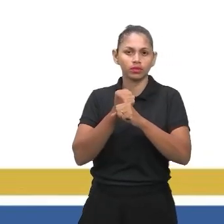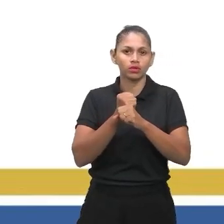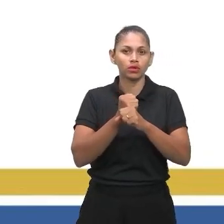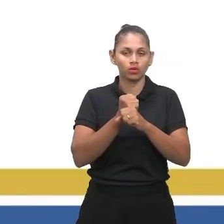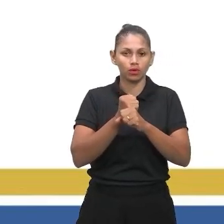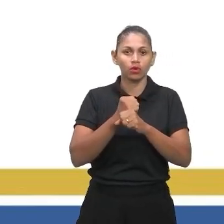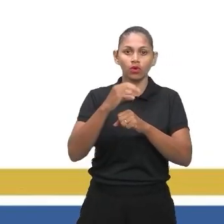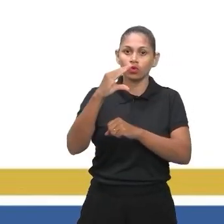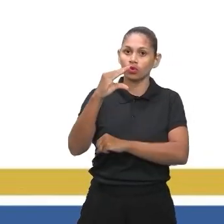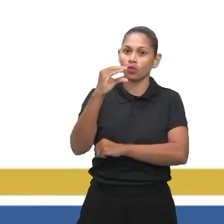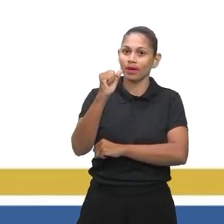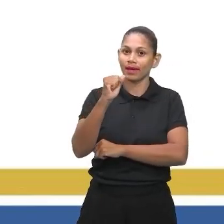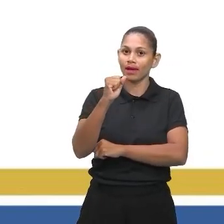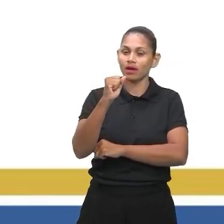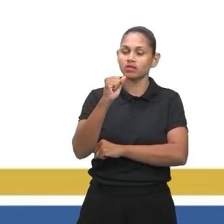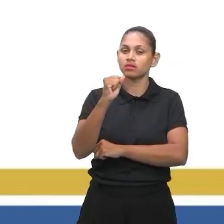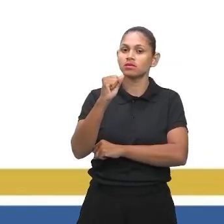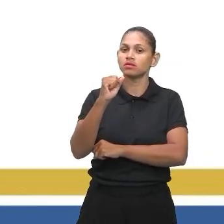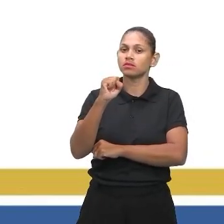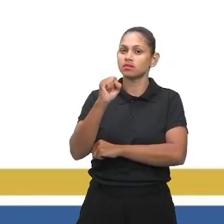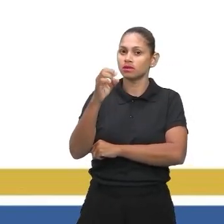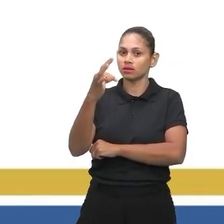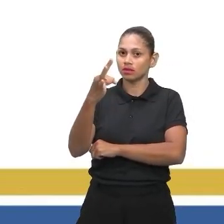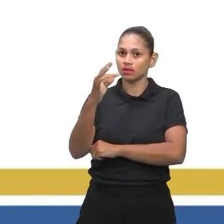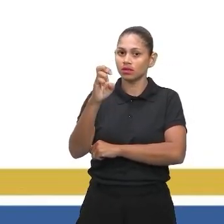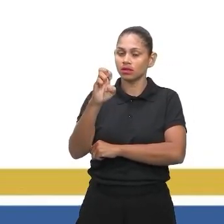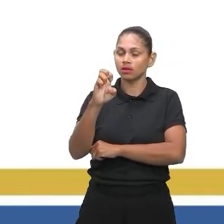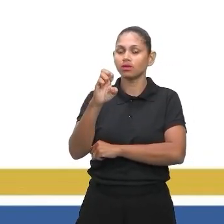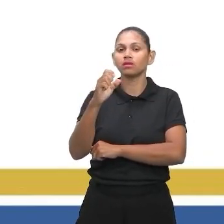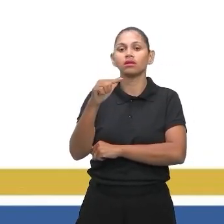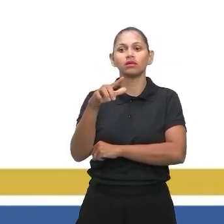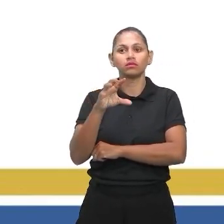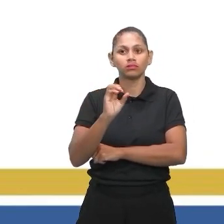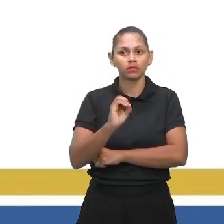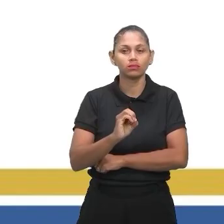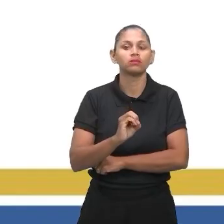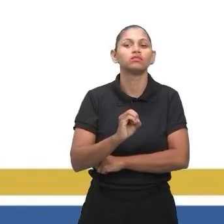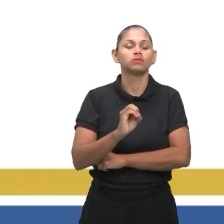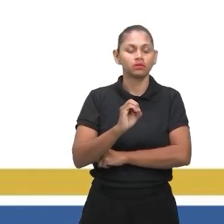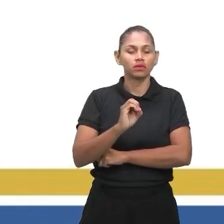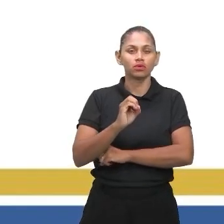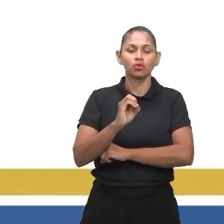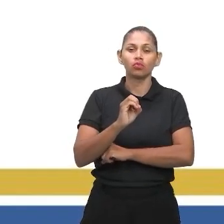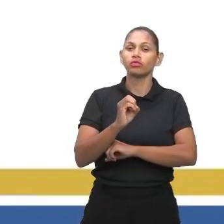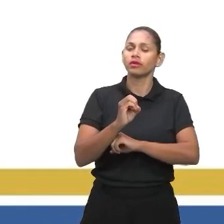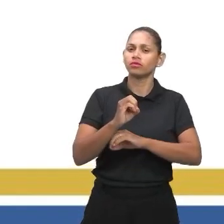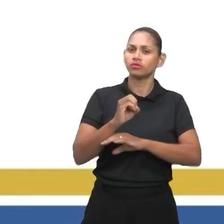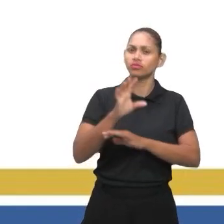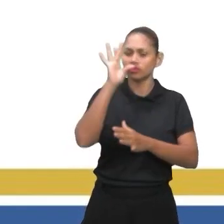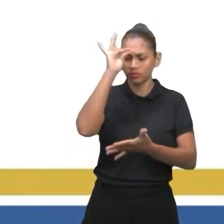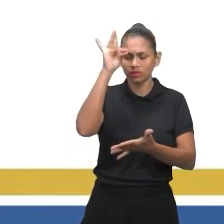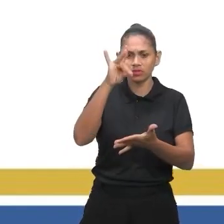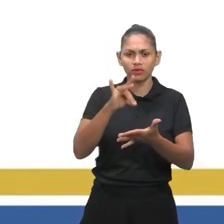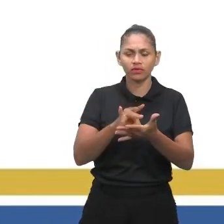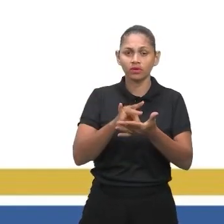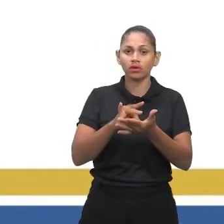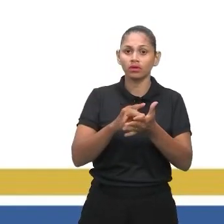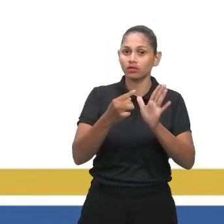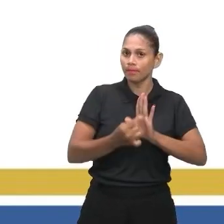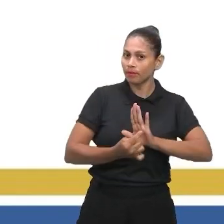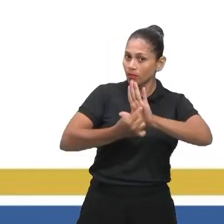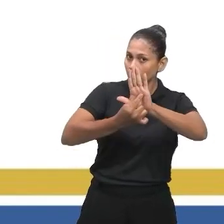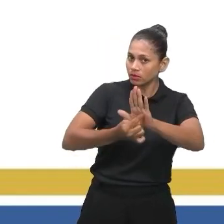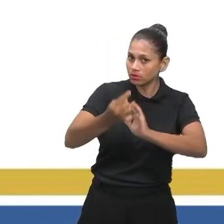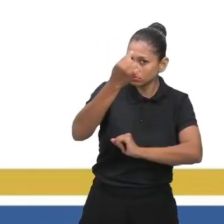nome complicado, né? Então, aqui. O castelo original, representado na imagem, ele está situado na Alemanha